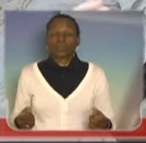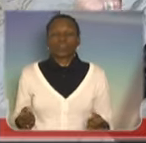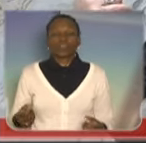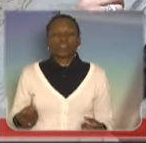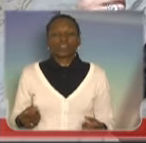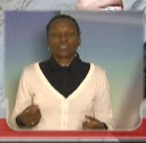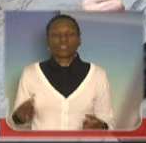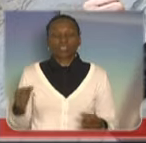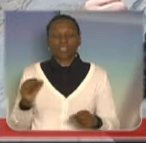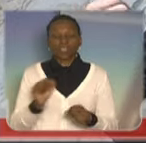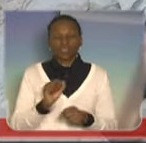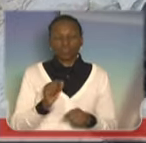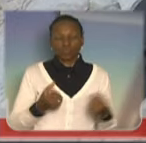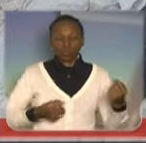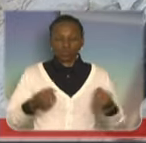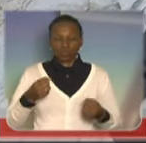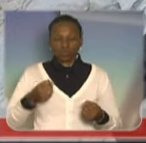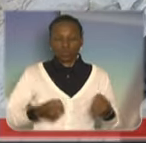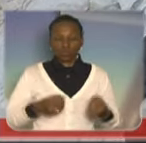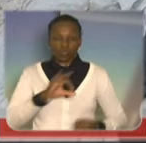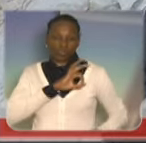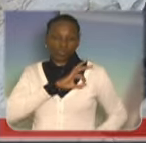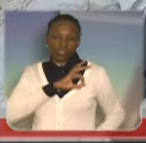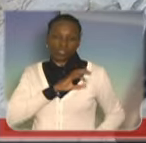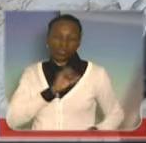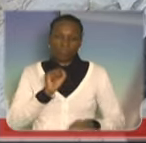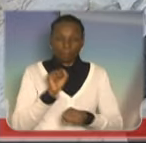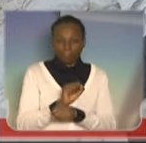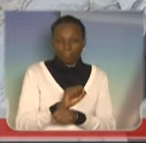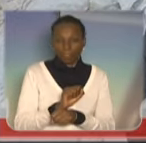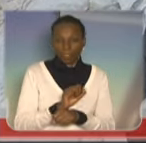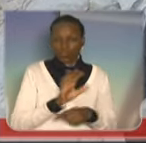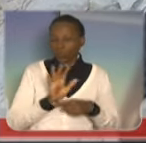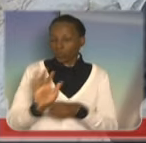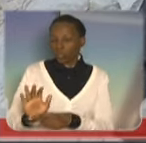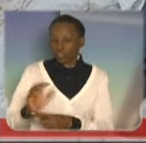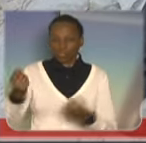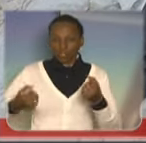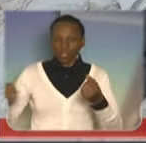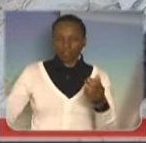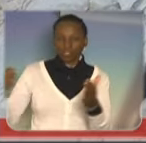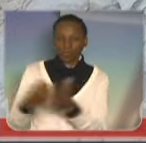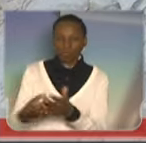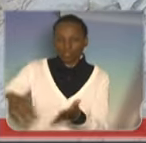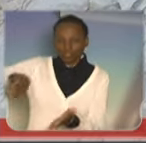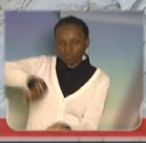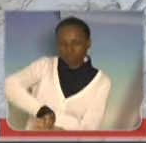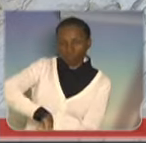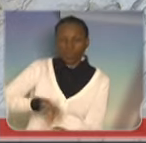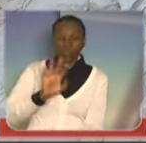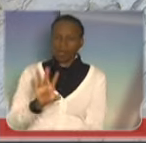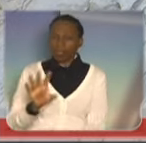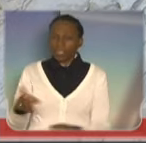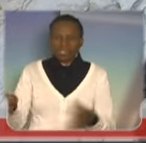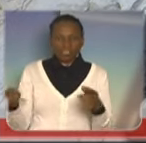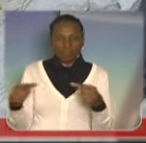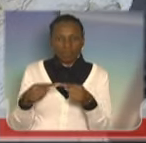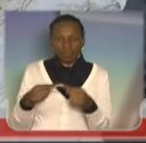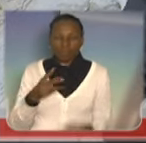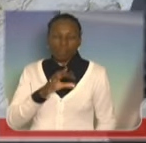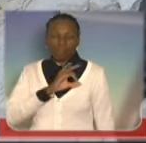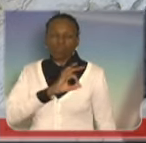três carros fortes. Olha que loucura. E eles foram rendidos pelos bandidos que estavam todos armados de fuzil. E dentro do carro tombado, para vocês terem uma ideia, tinha uma